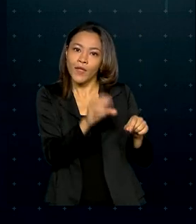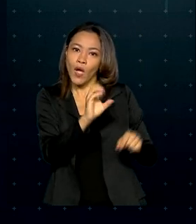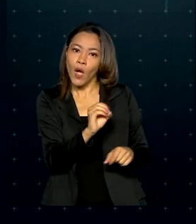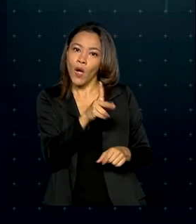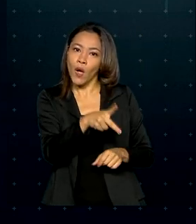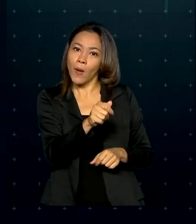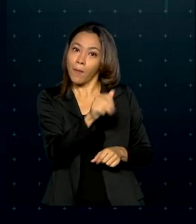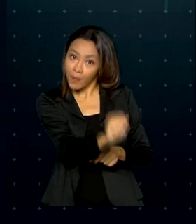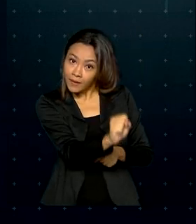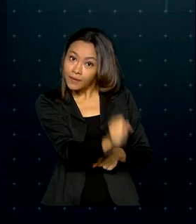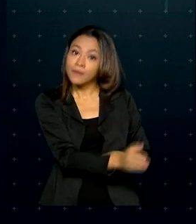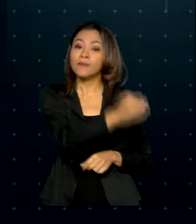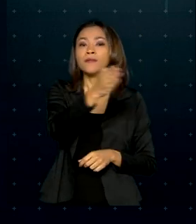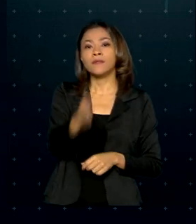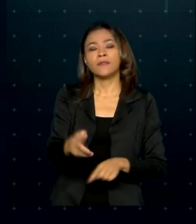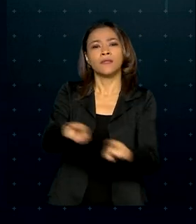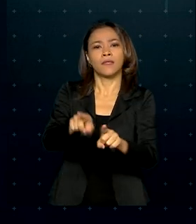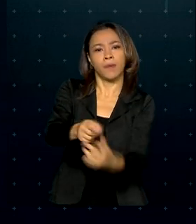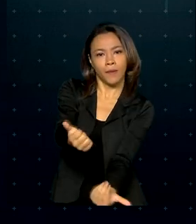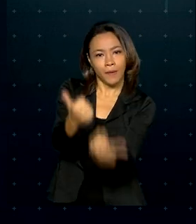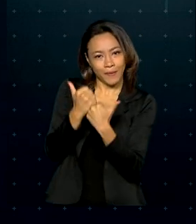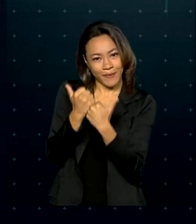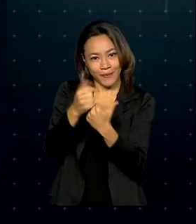da Saúde e a Organização Mundial da Saúde.